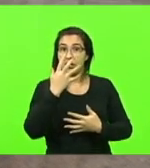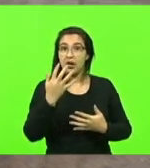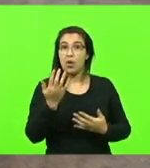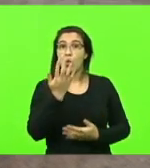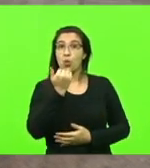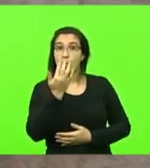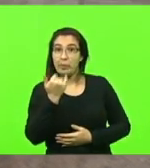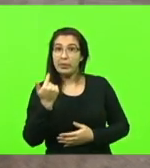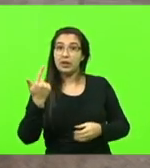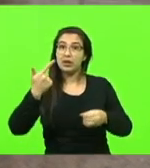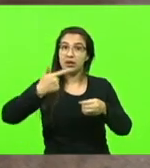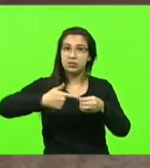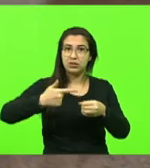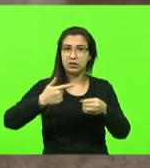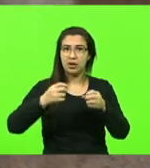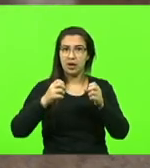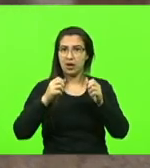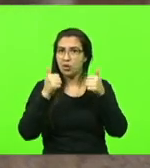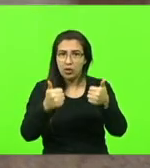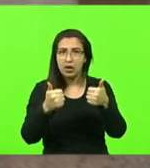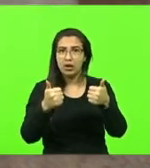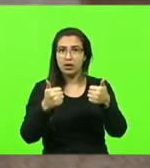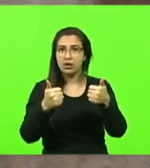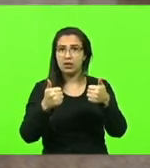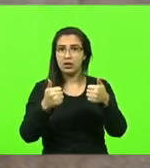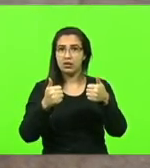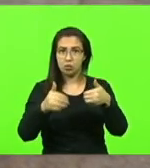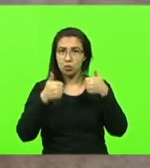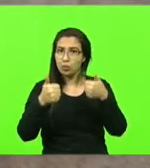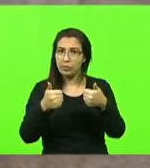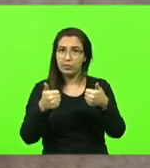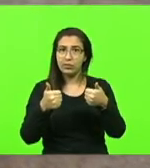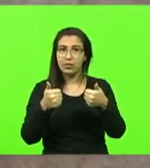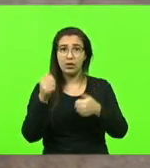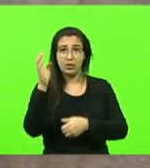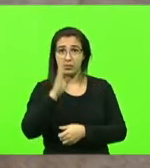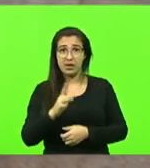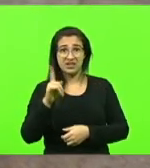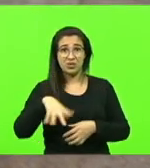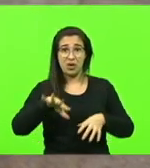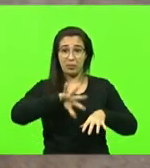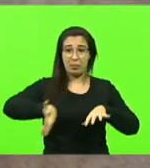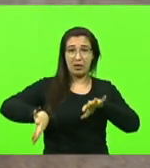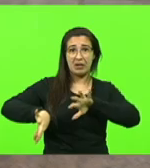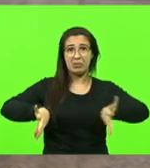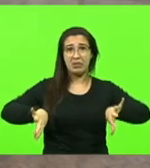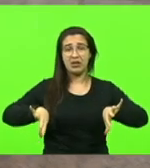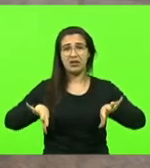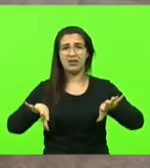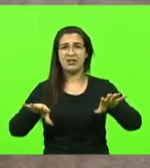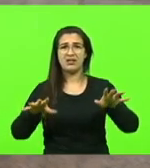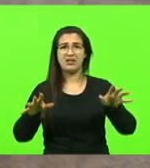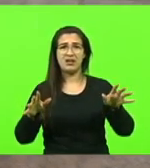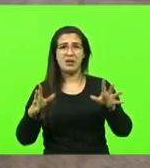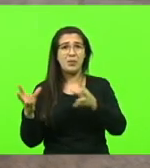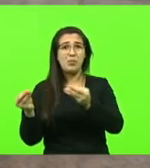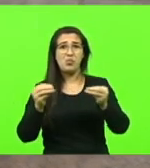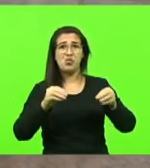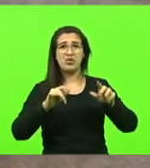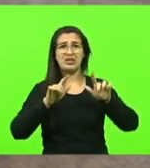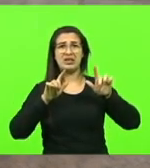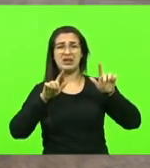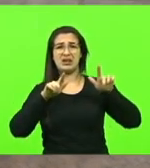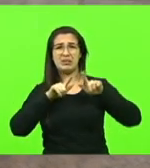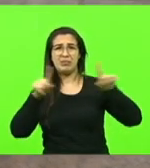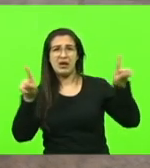e está tudo bem não sei se está tudo bem o Brasil está sim polarizado com manifestações daqui